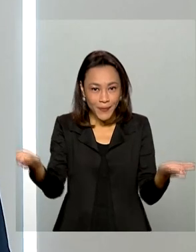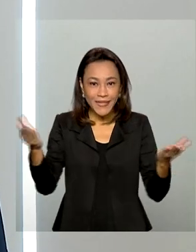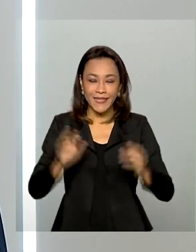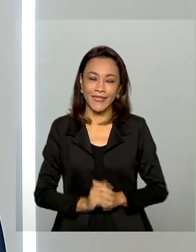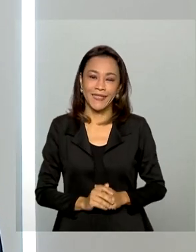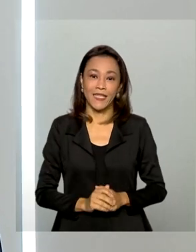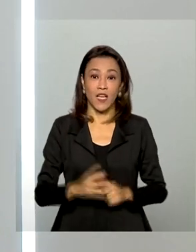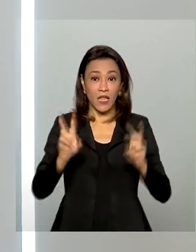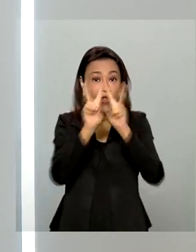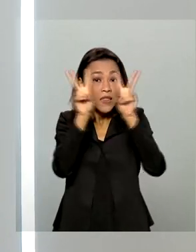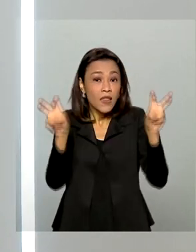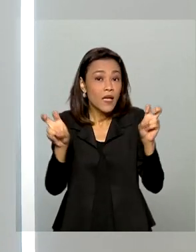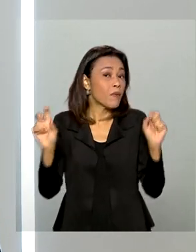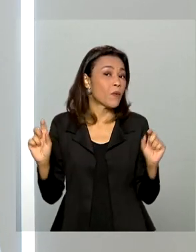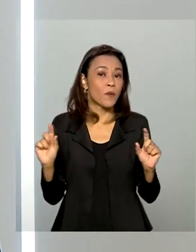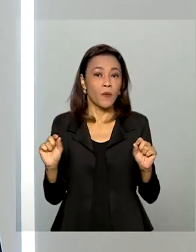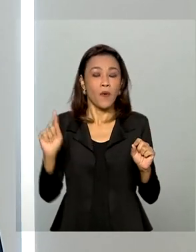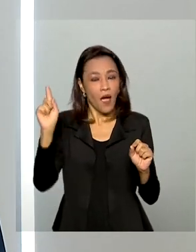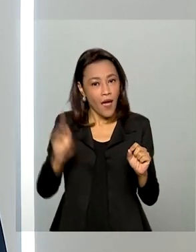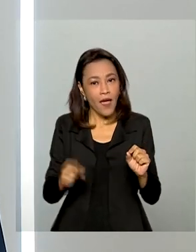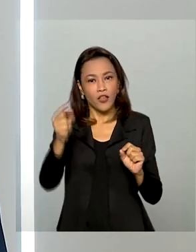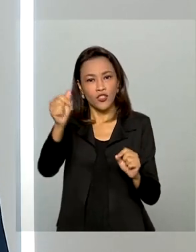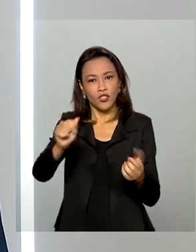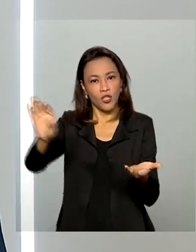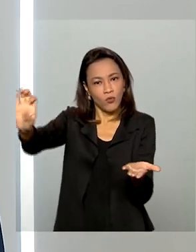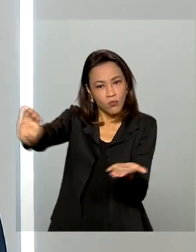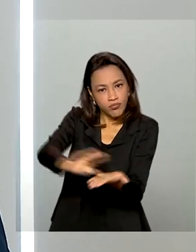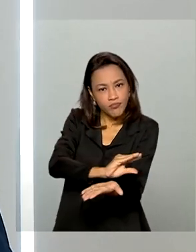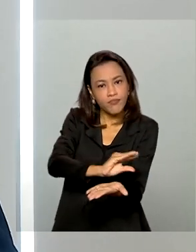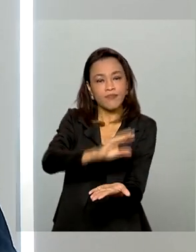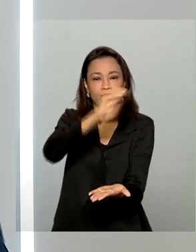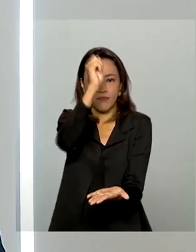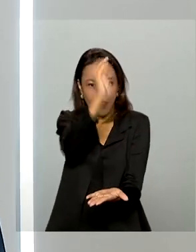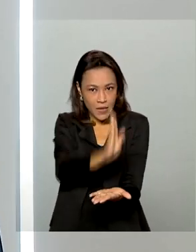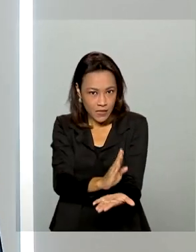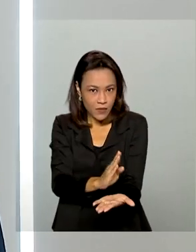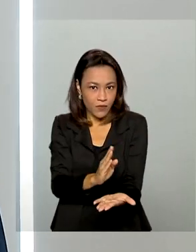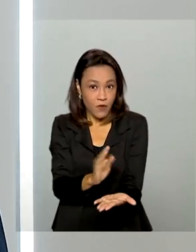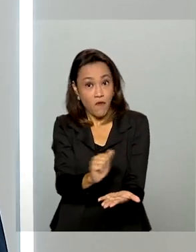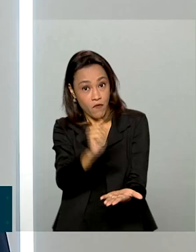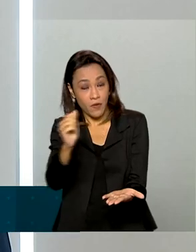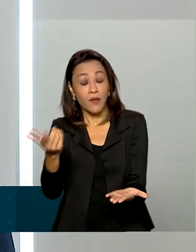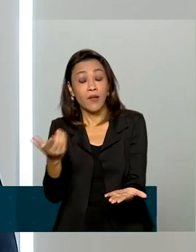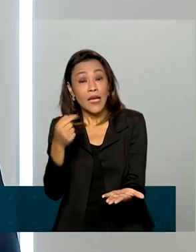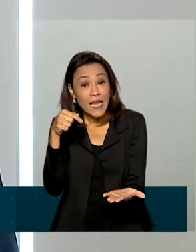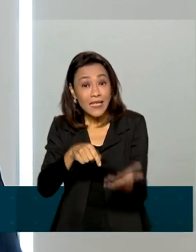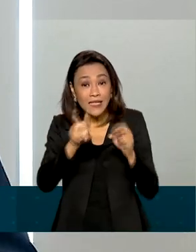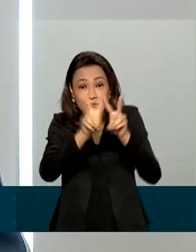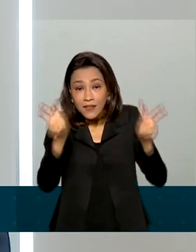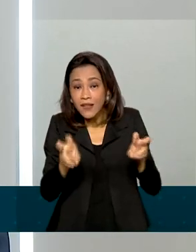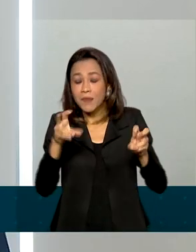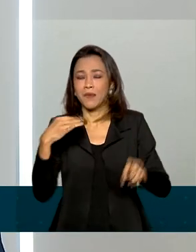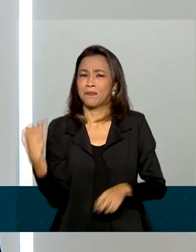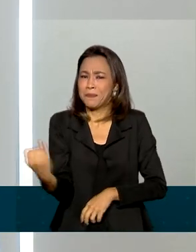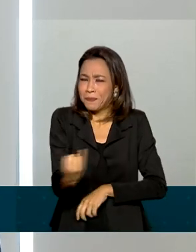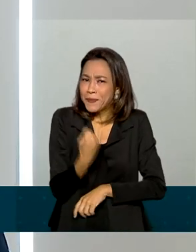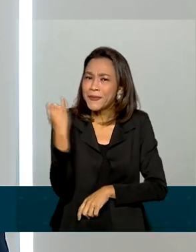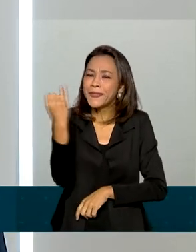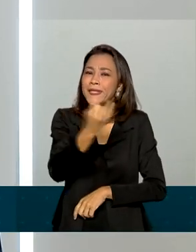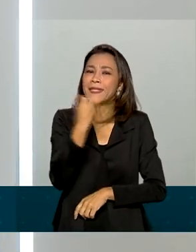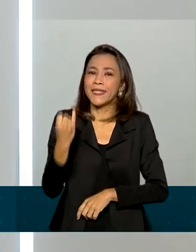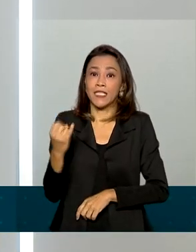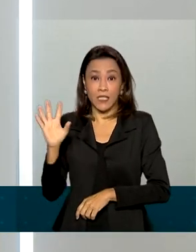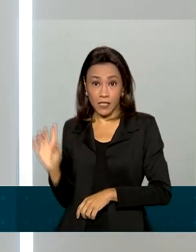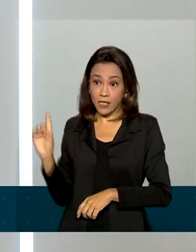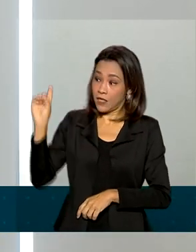O nosso tema de hoje é o investimento direto estrangeiro no Brasil. Esse tema é tão importante que levou o presidente